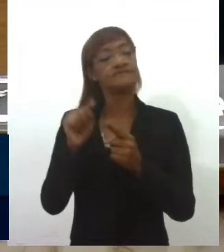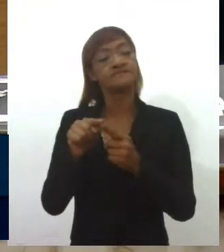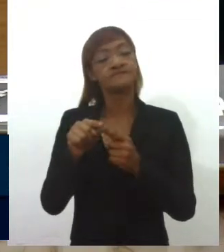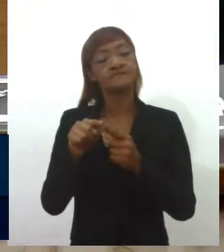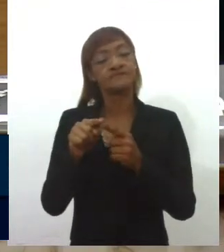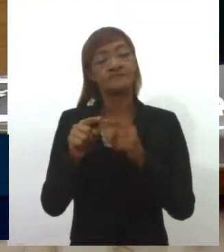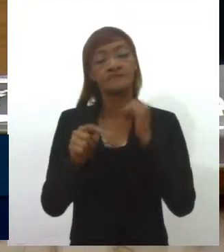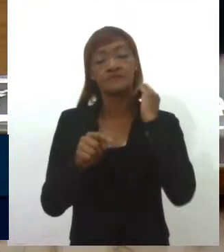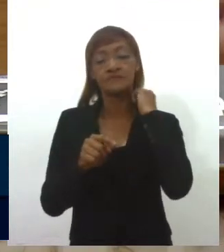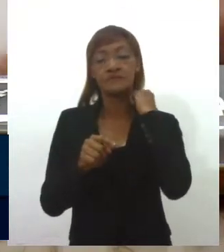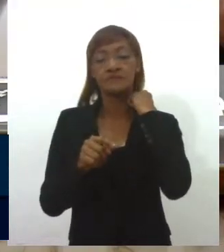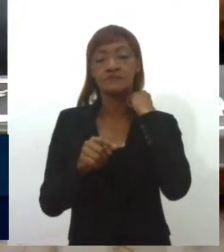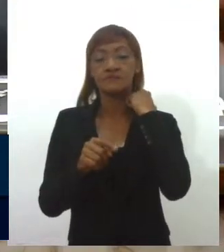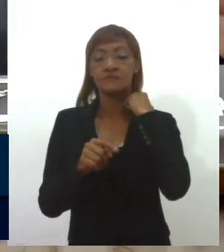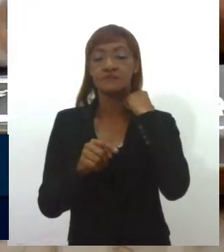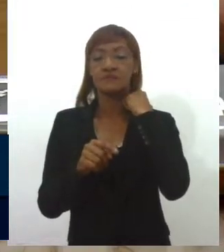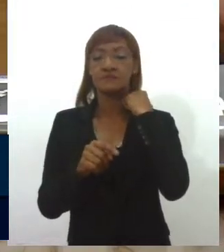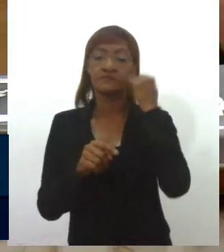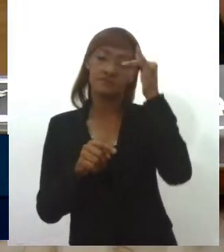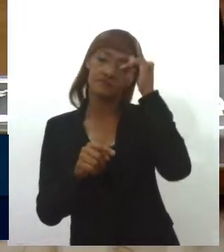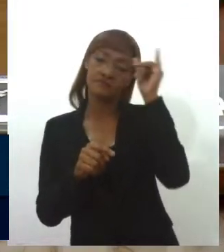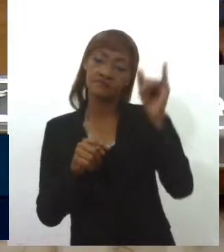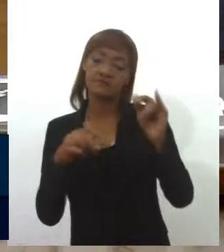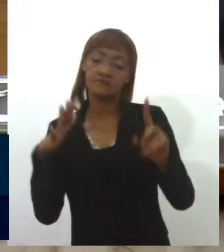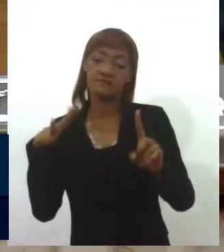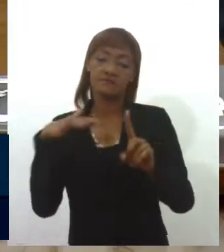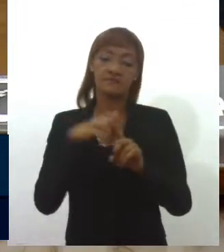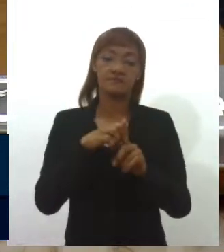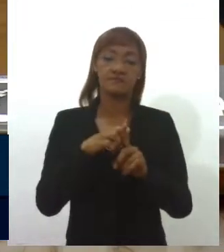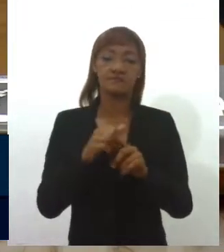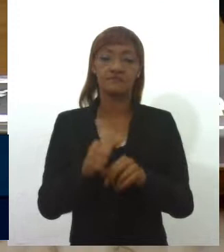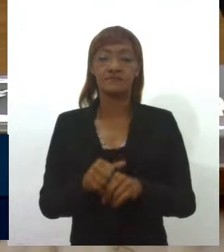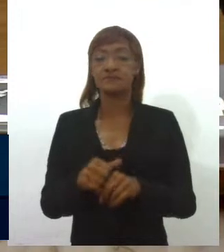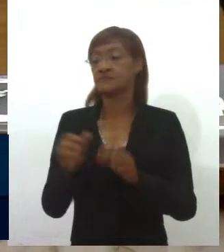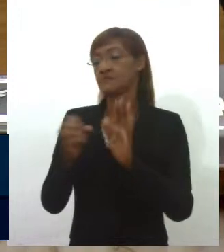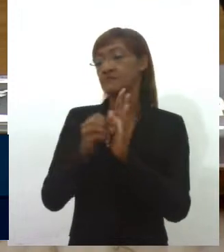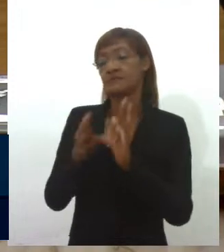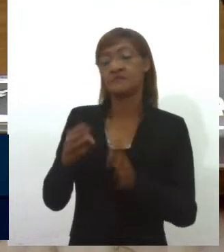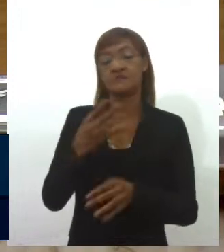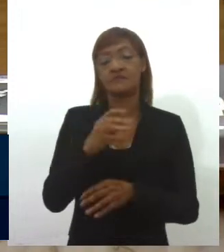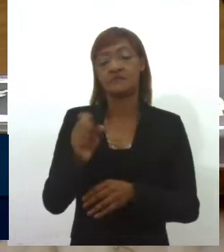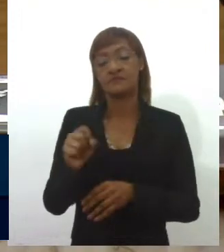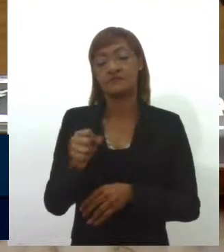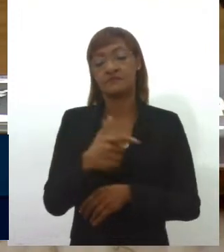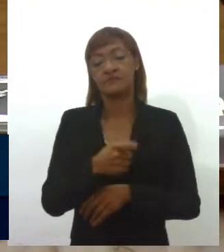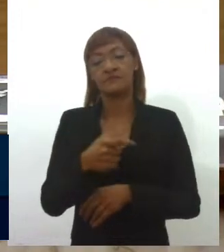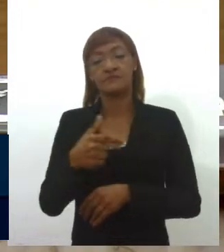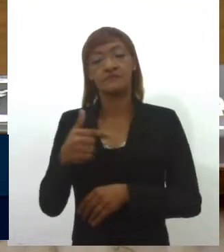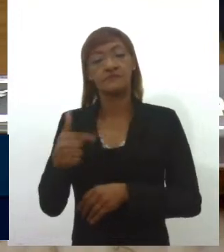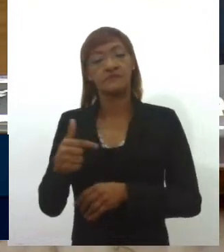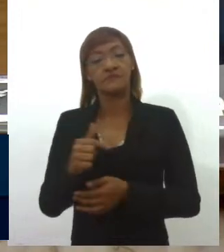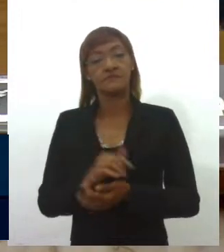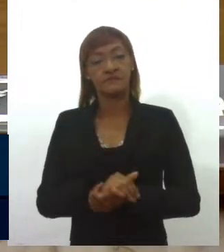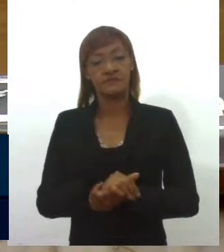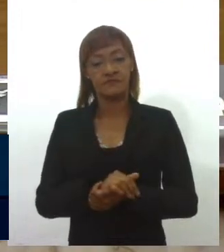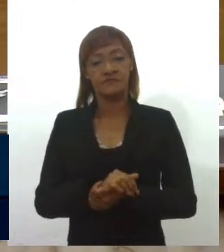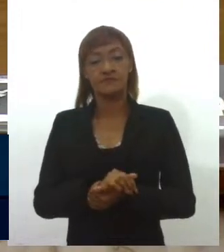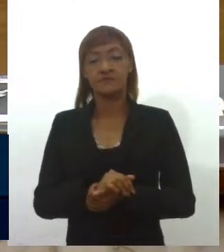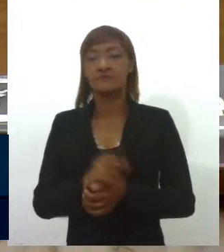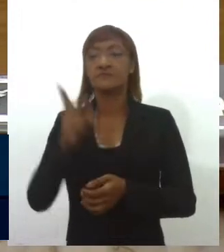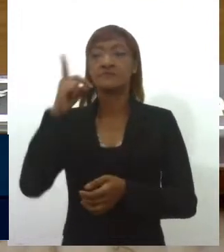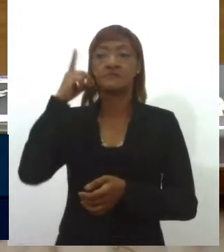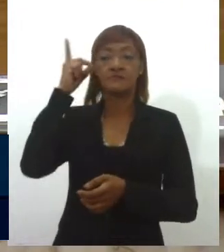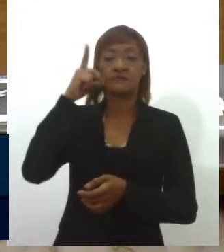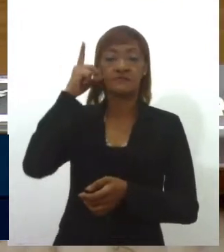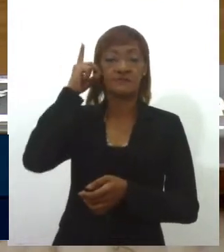evitar acidentes. Indicação número 48-2022, de autoria da